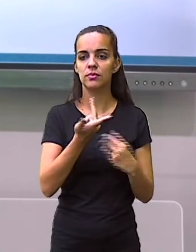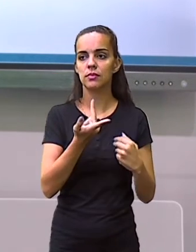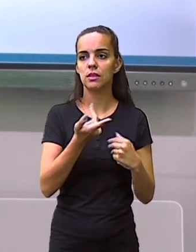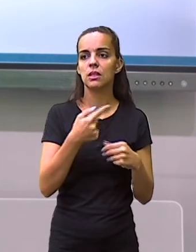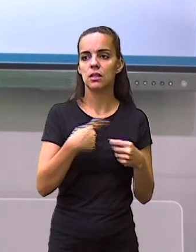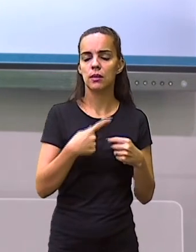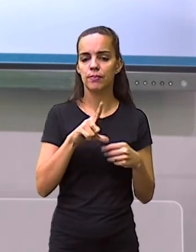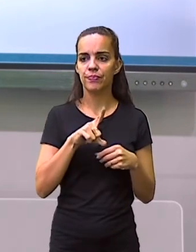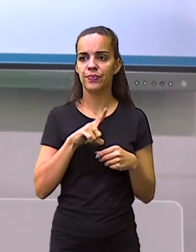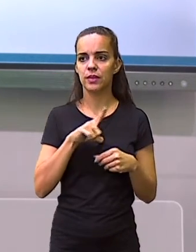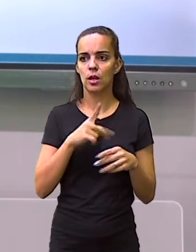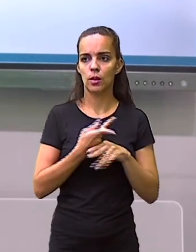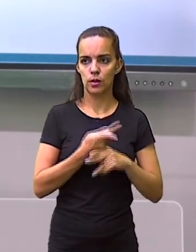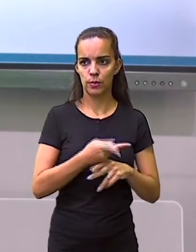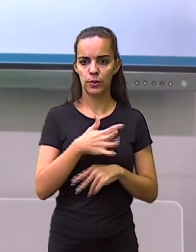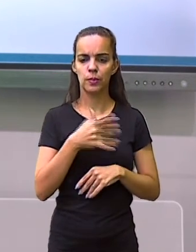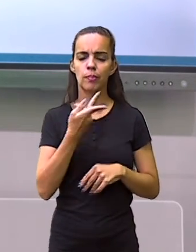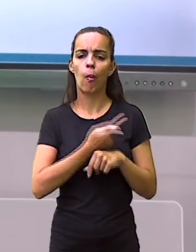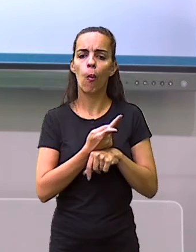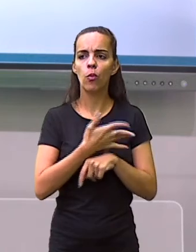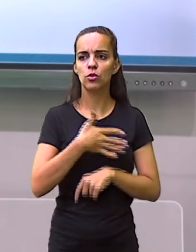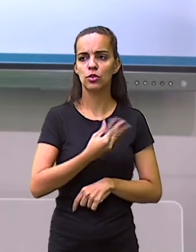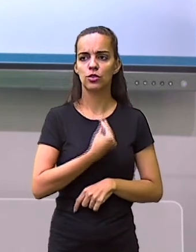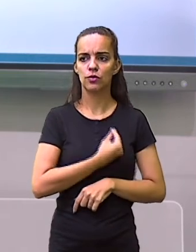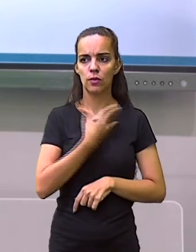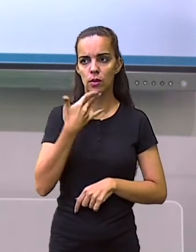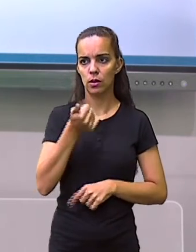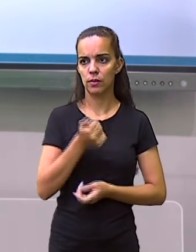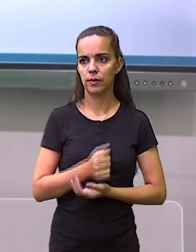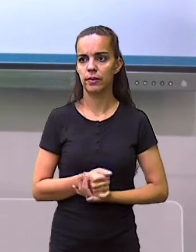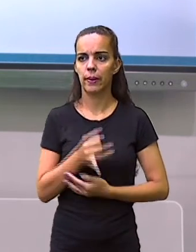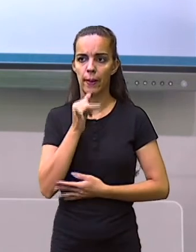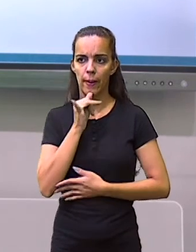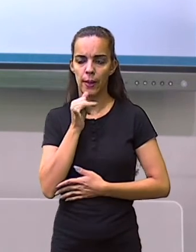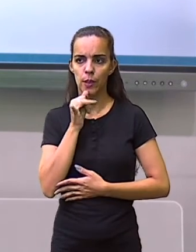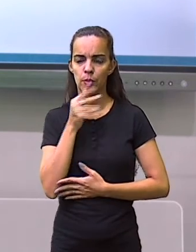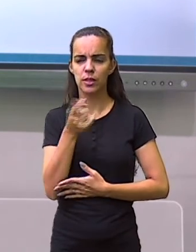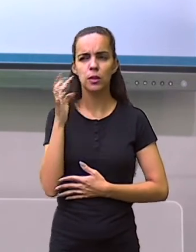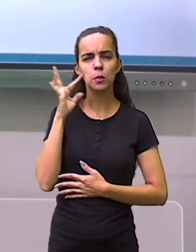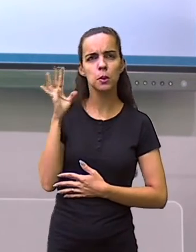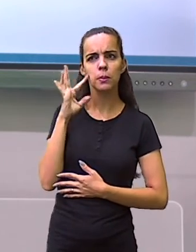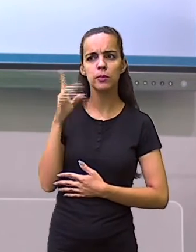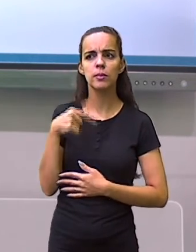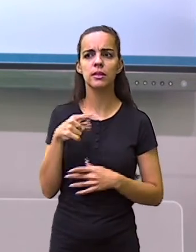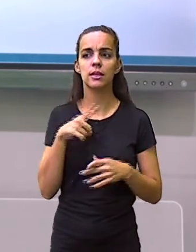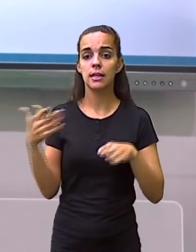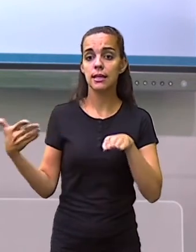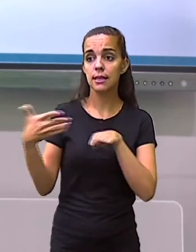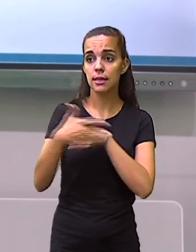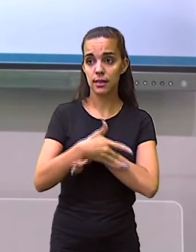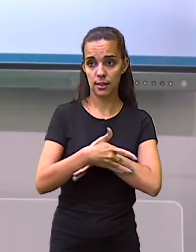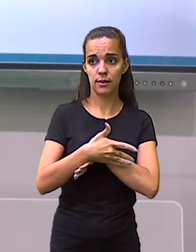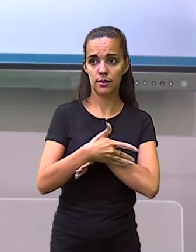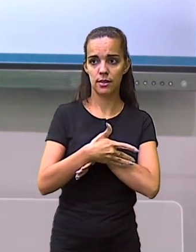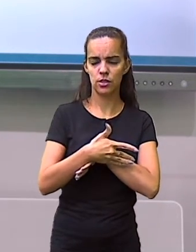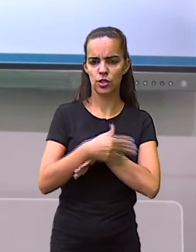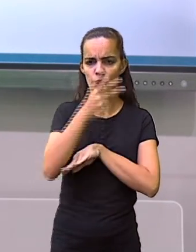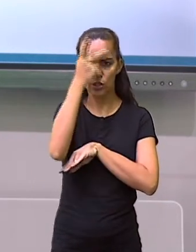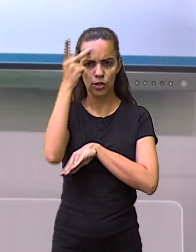condições de vida, por exemplo. E aí, nós podemos pensar na entrada de